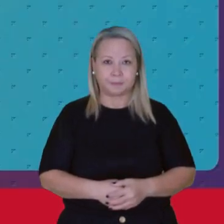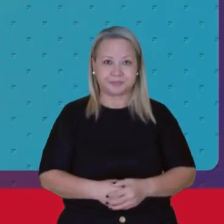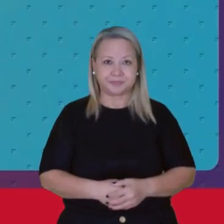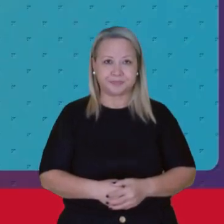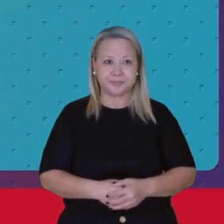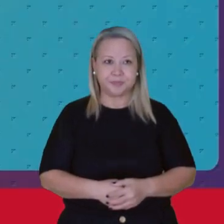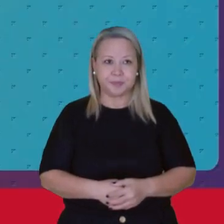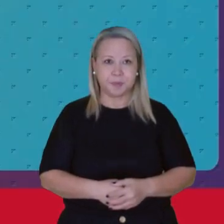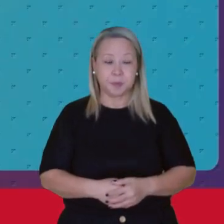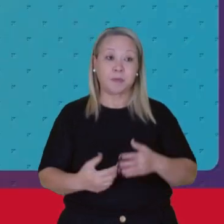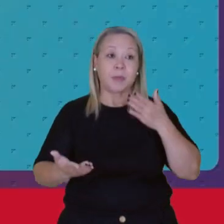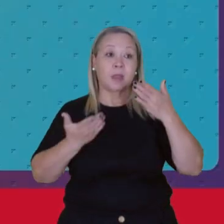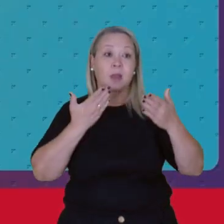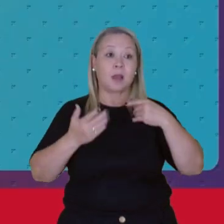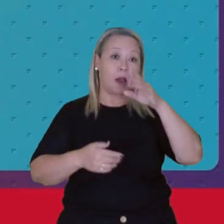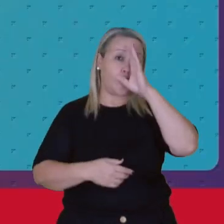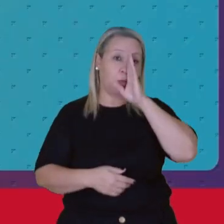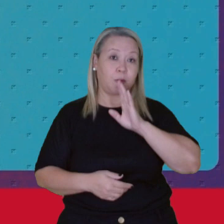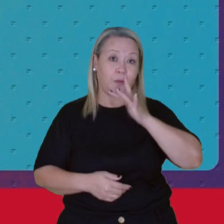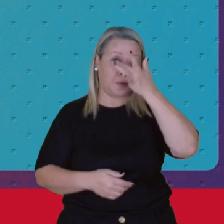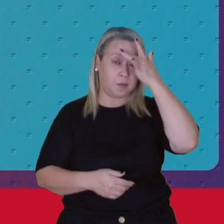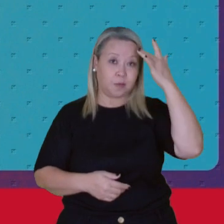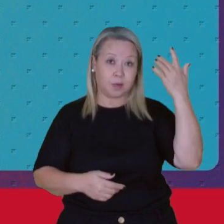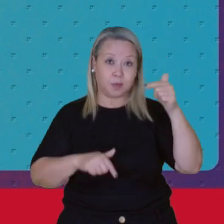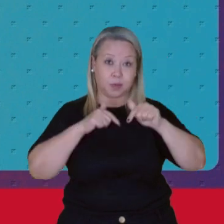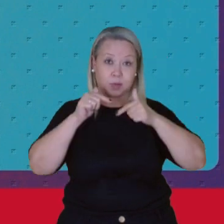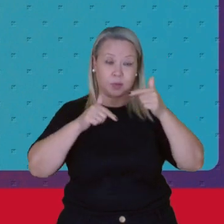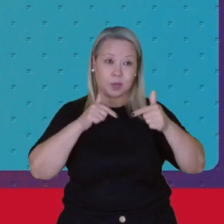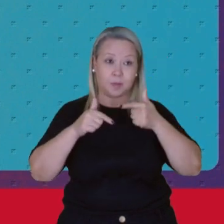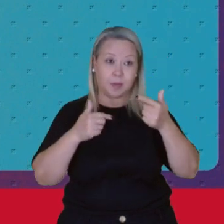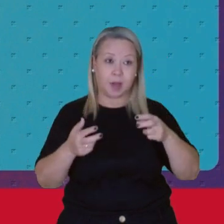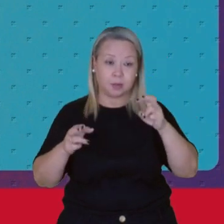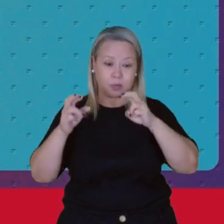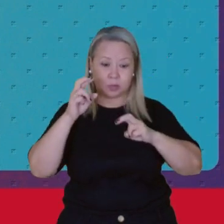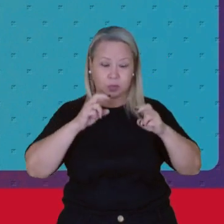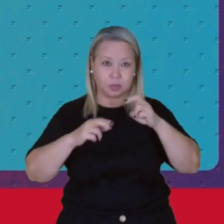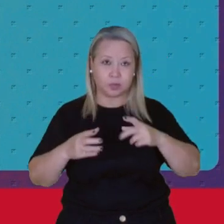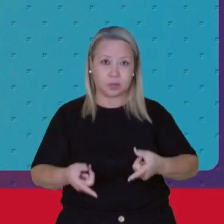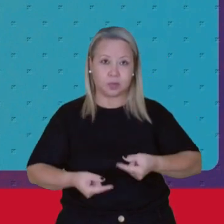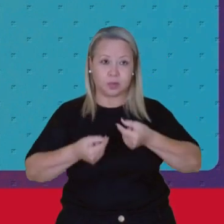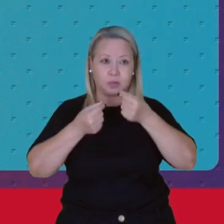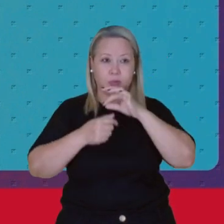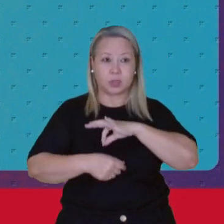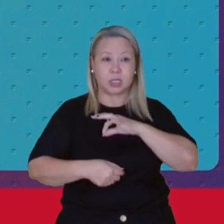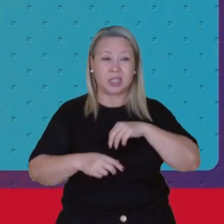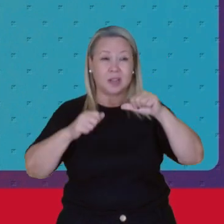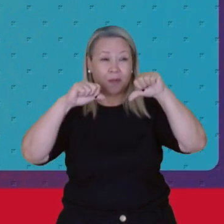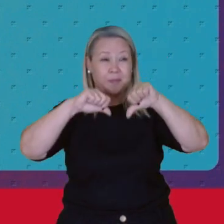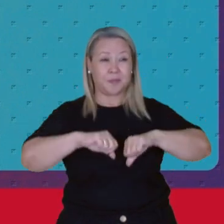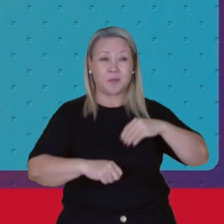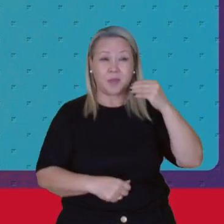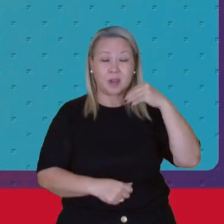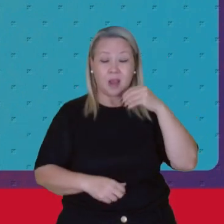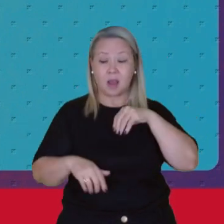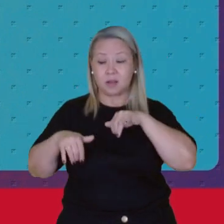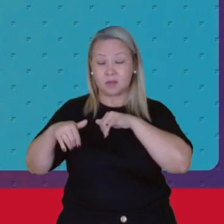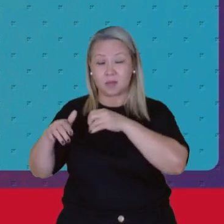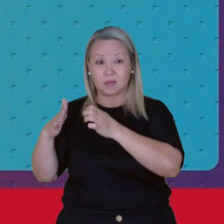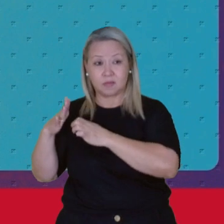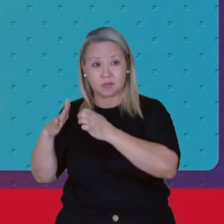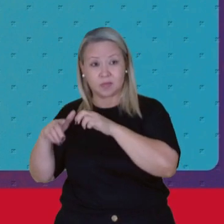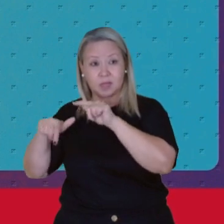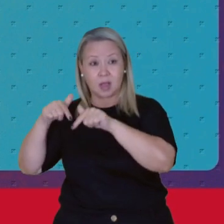A análise Do perfil Das pessoas Ocupadas Do ponto de vista Dos rendimentos Nos mostra A precariedade Do nosso mercado De trabalho